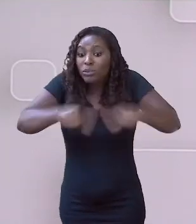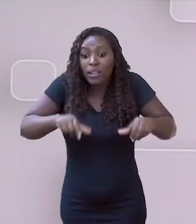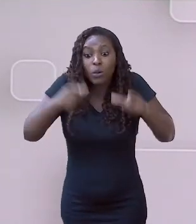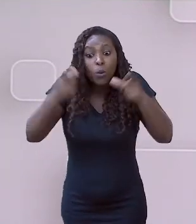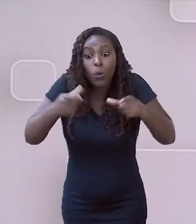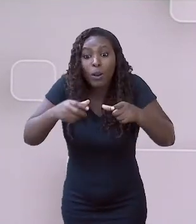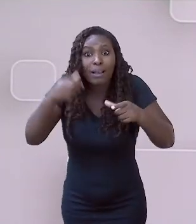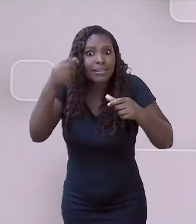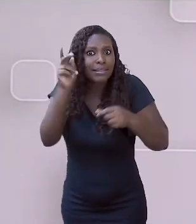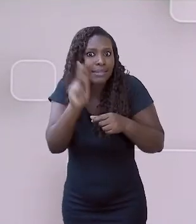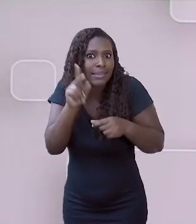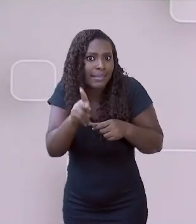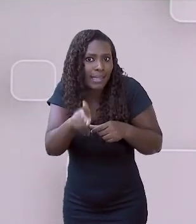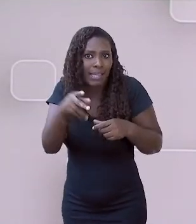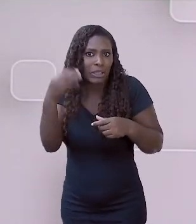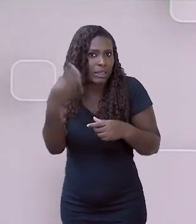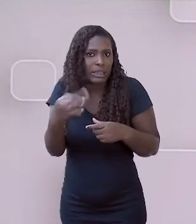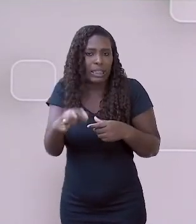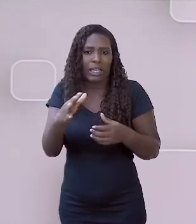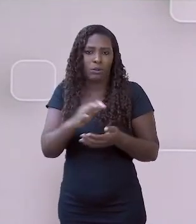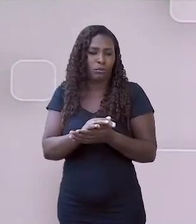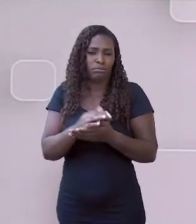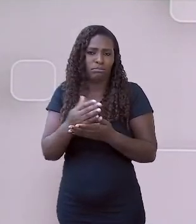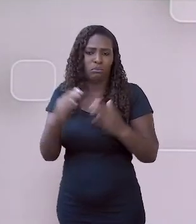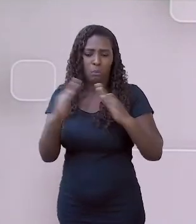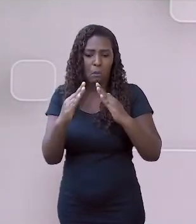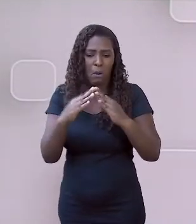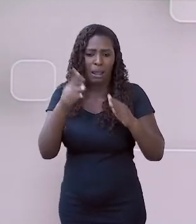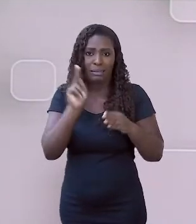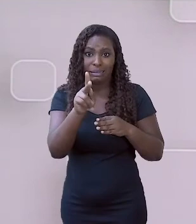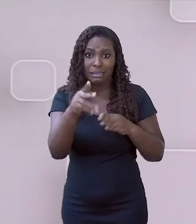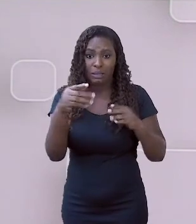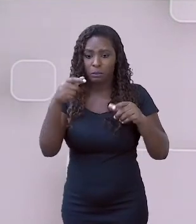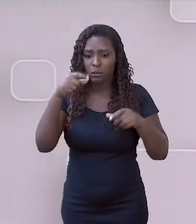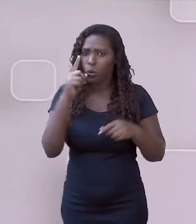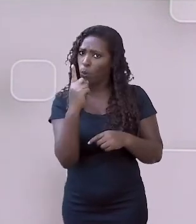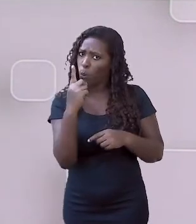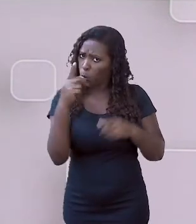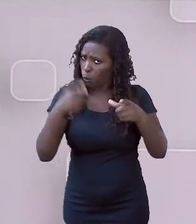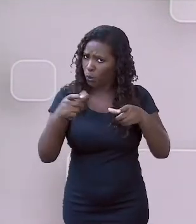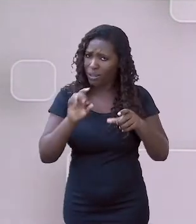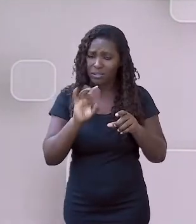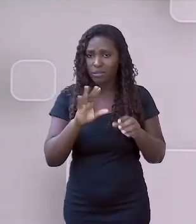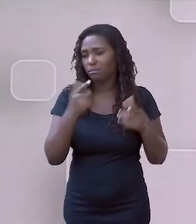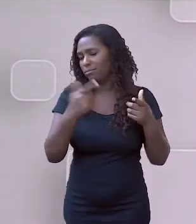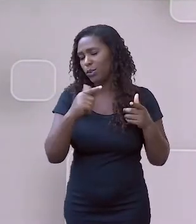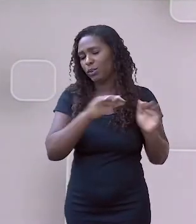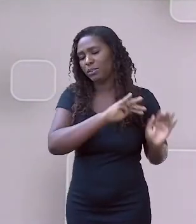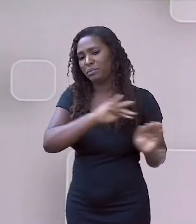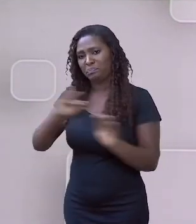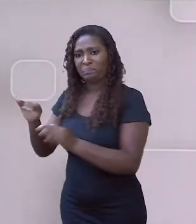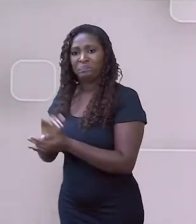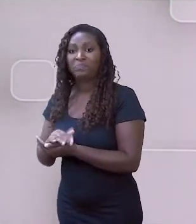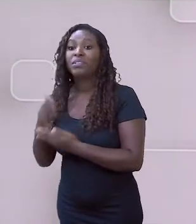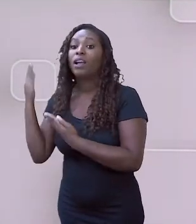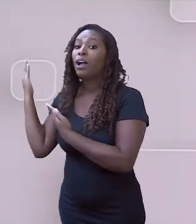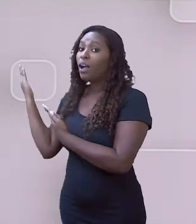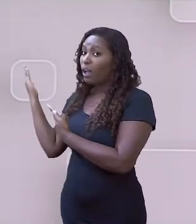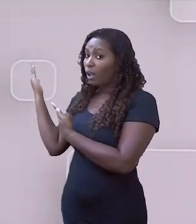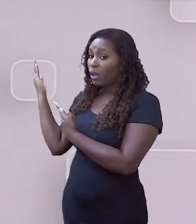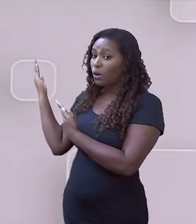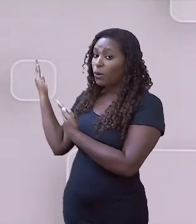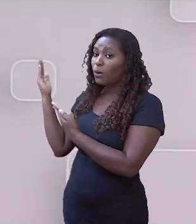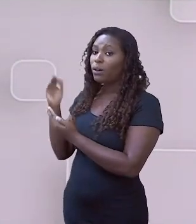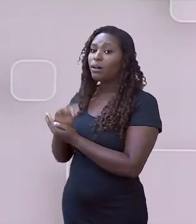migração espontânea e migração forçada. Esse será o conteúdo da nossa próxima aula.